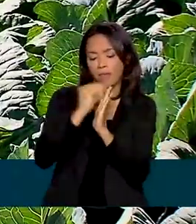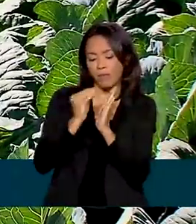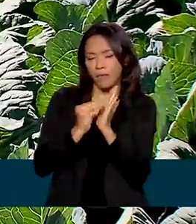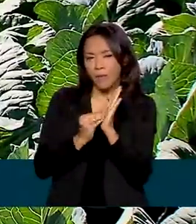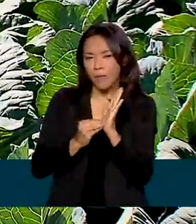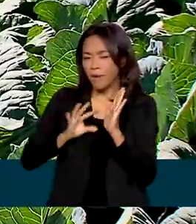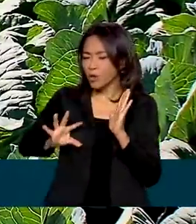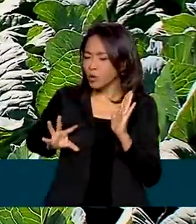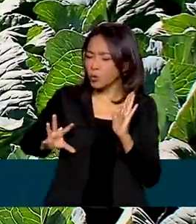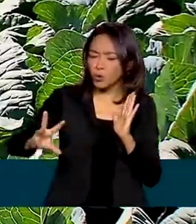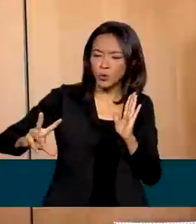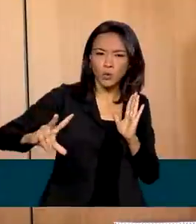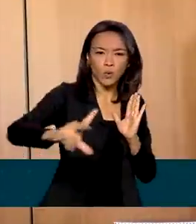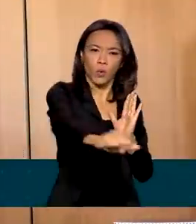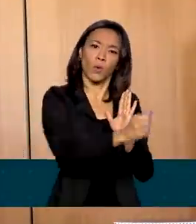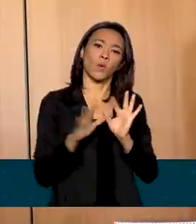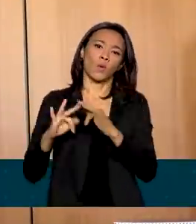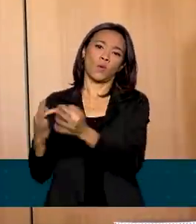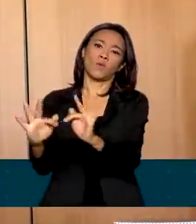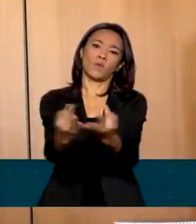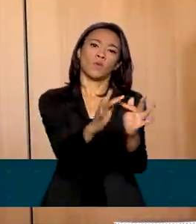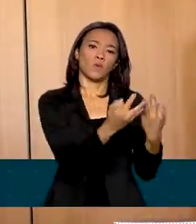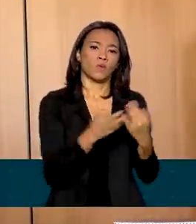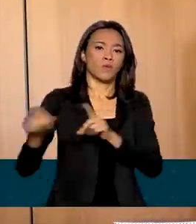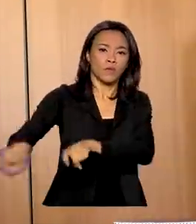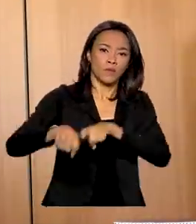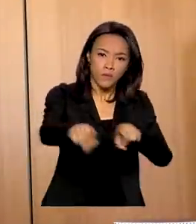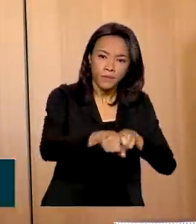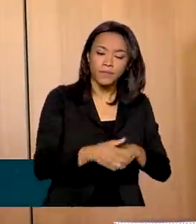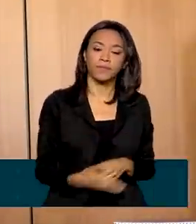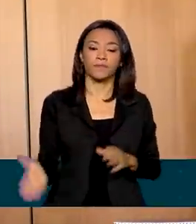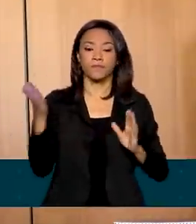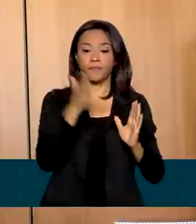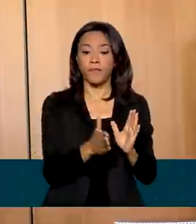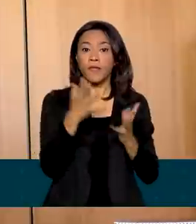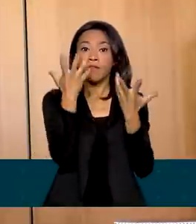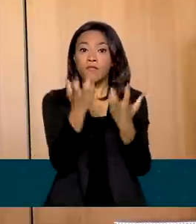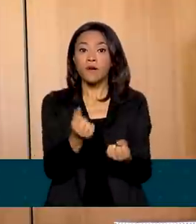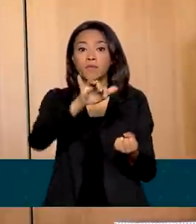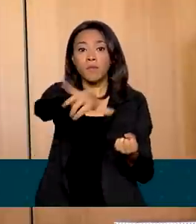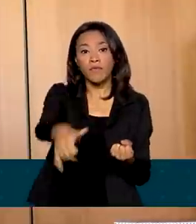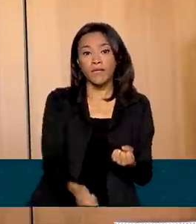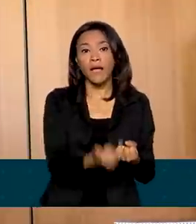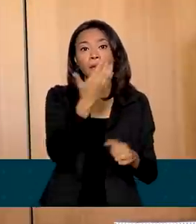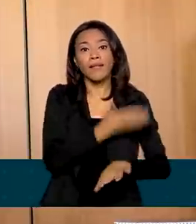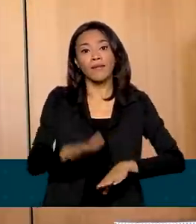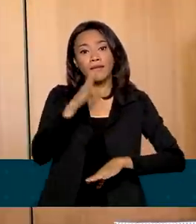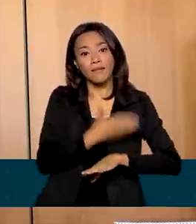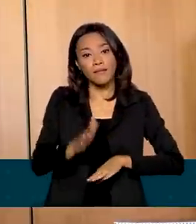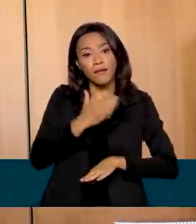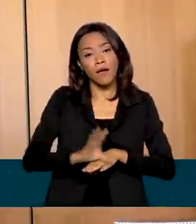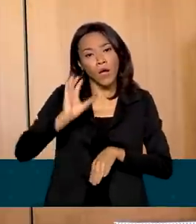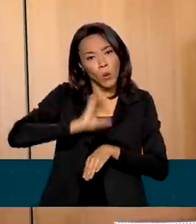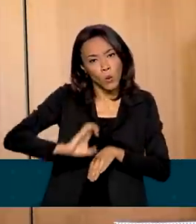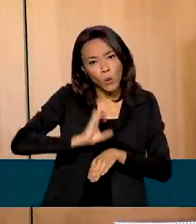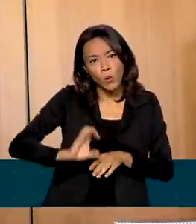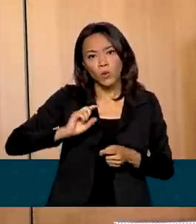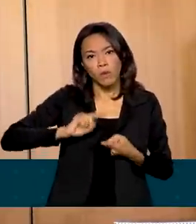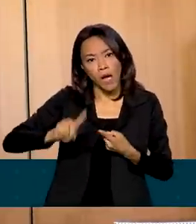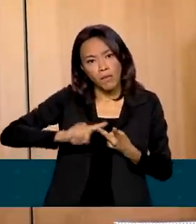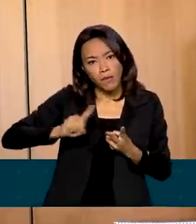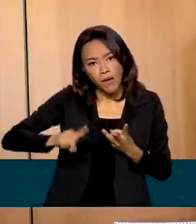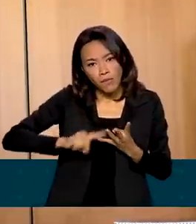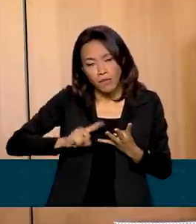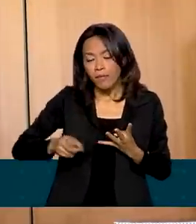toda a unidade familiar. Vamos aproveitar para qualificar a unidade familiar e permitir o acesso